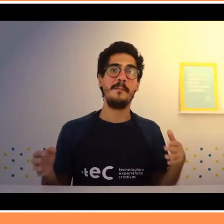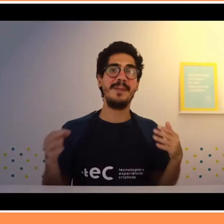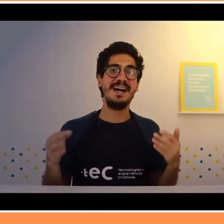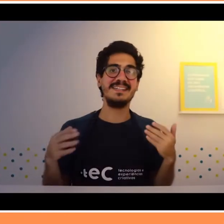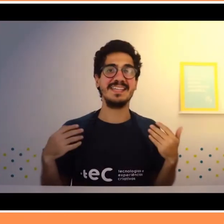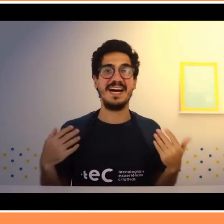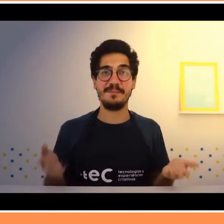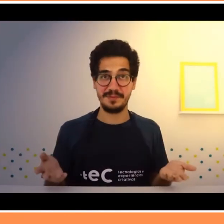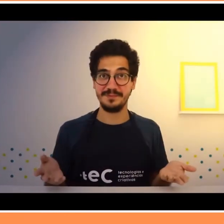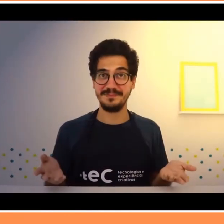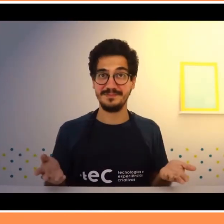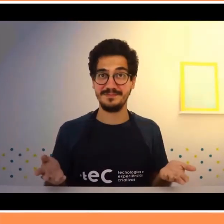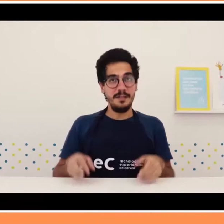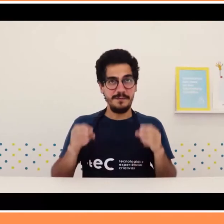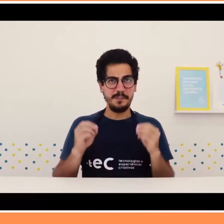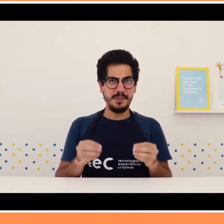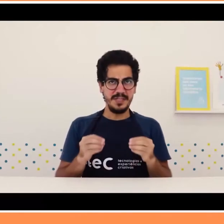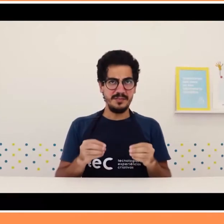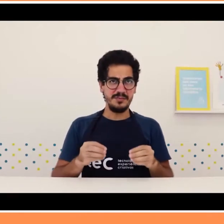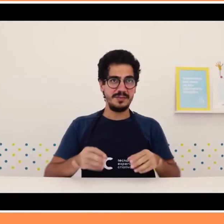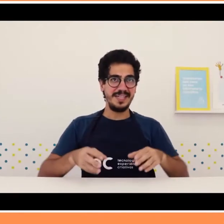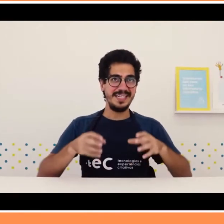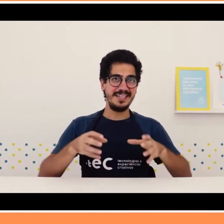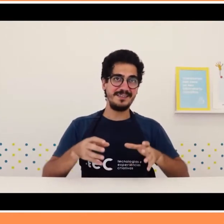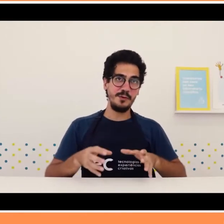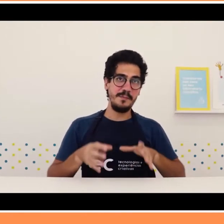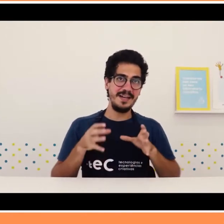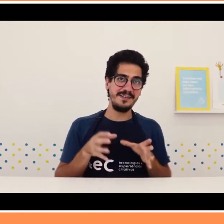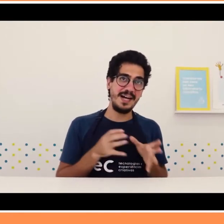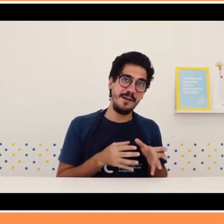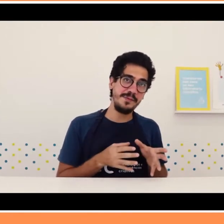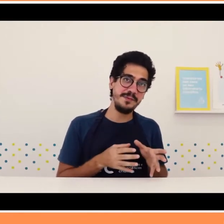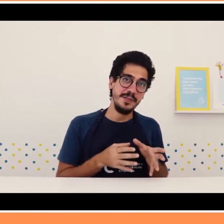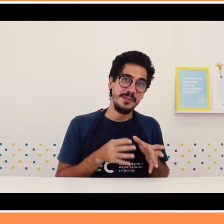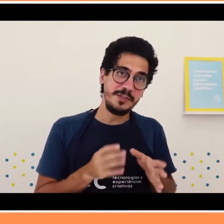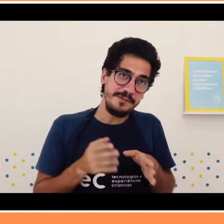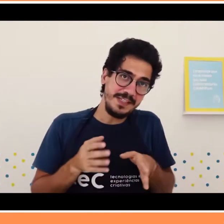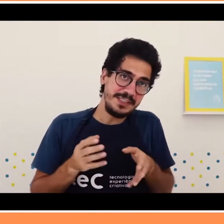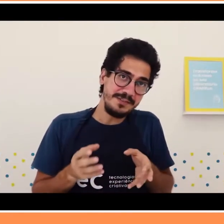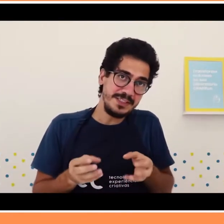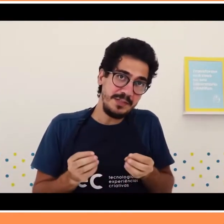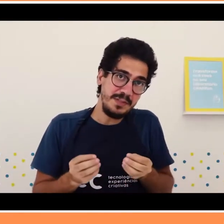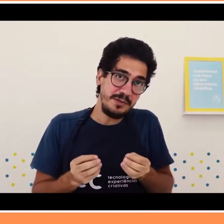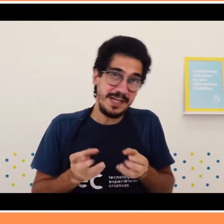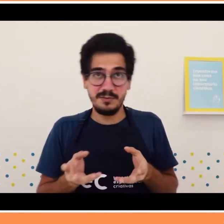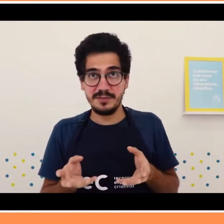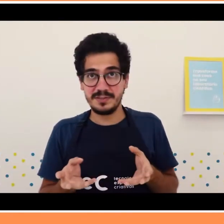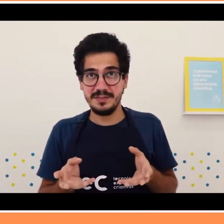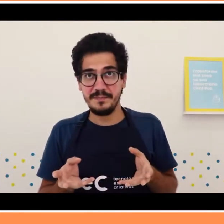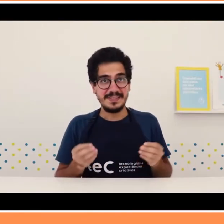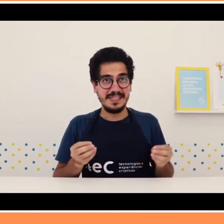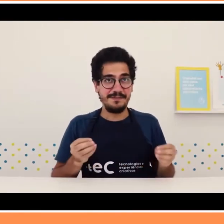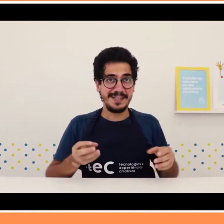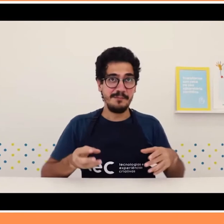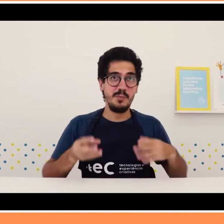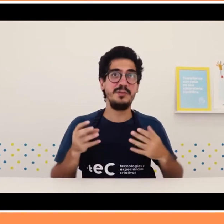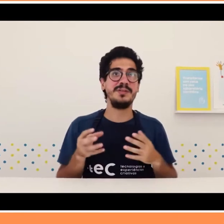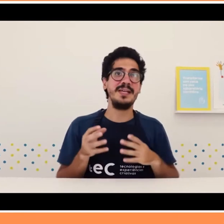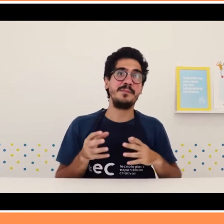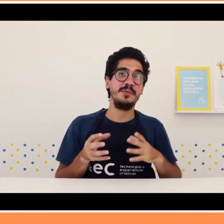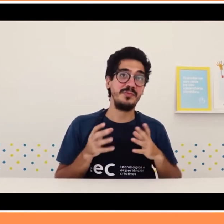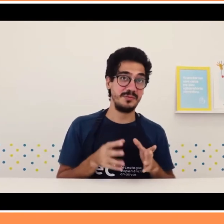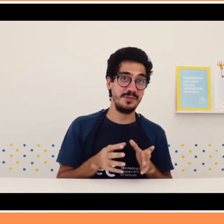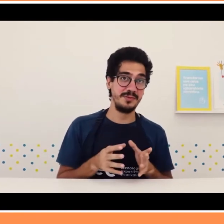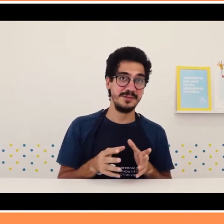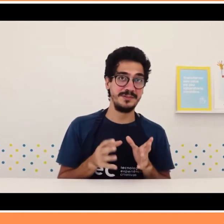do sol mais rápido. E foi por isso que ele cresceu mais rápido do que o feijão que germinou na luz. Mas se ele ficar